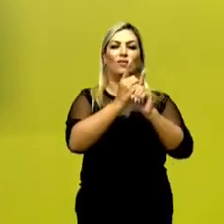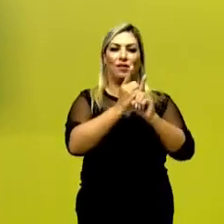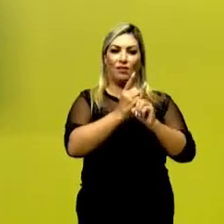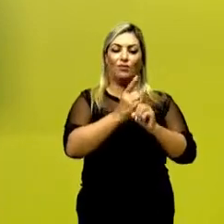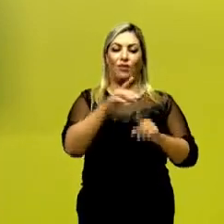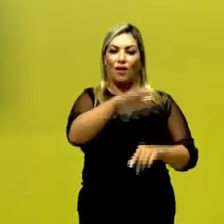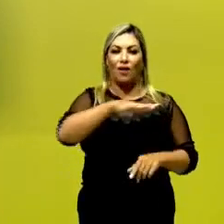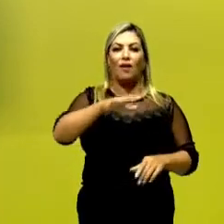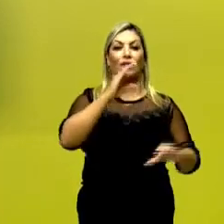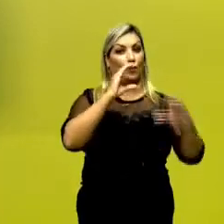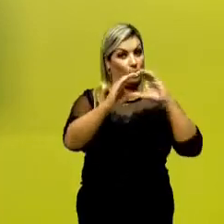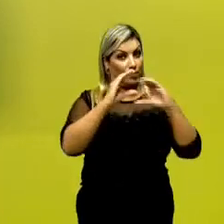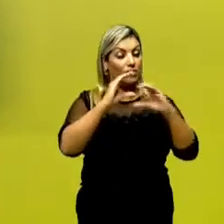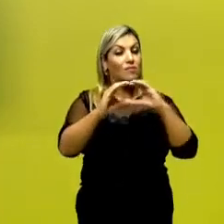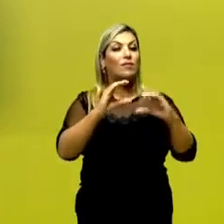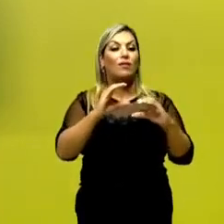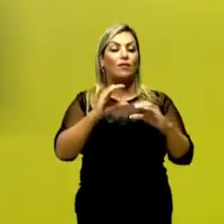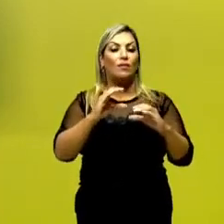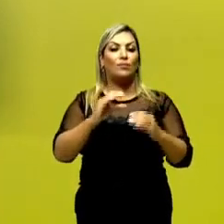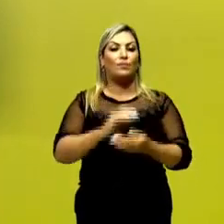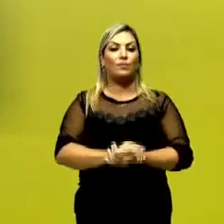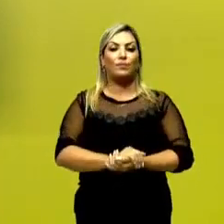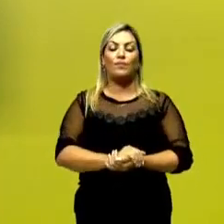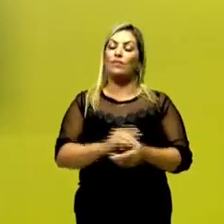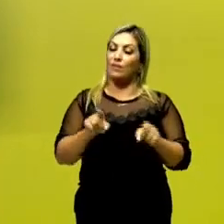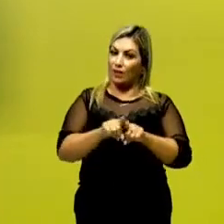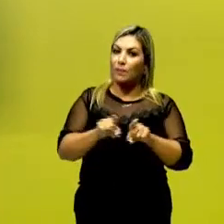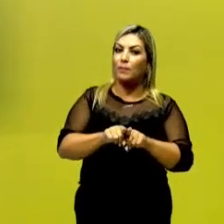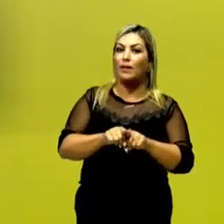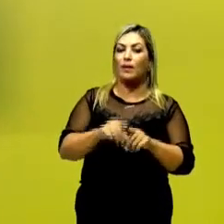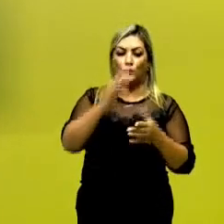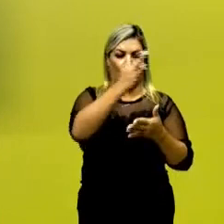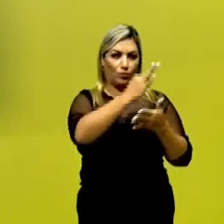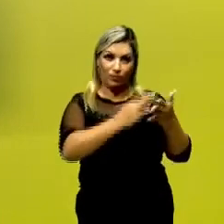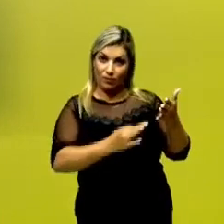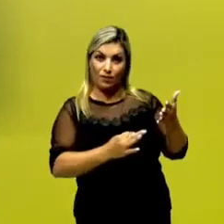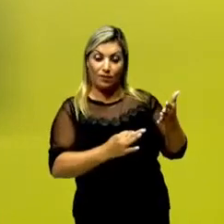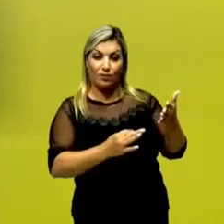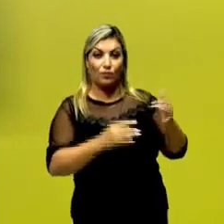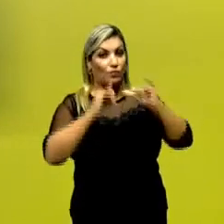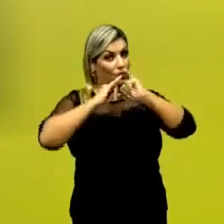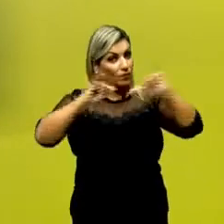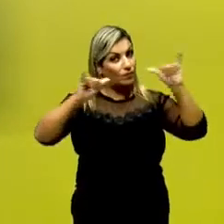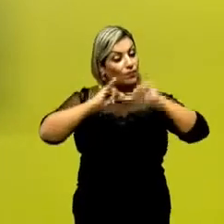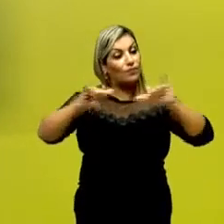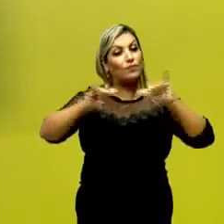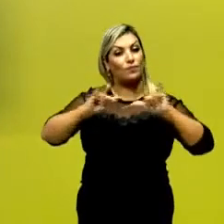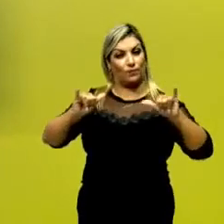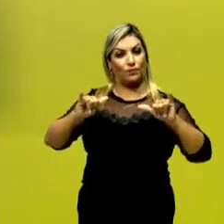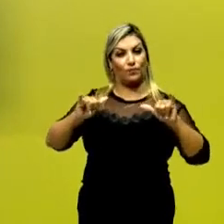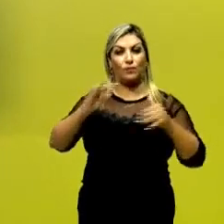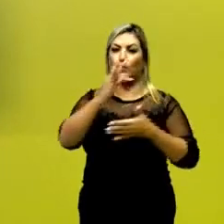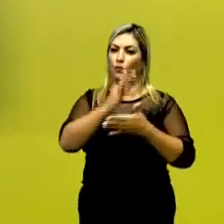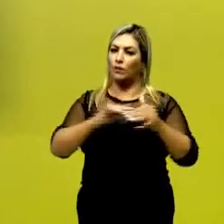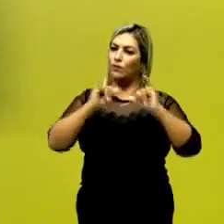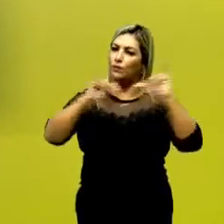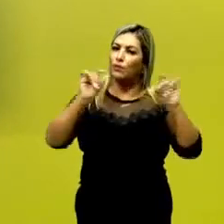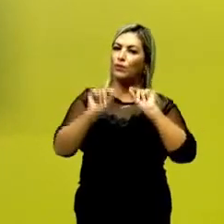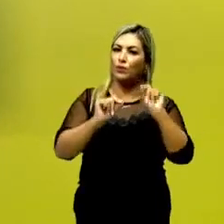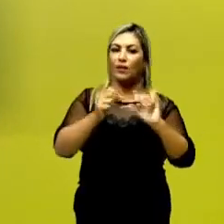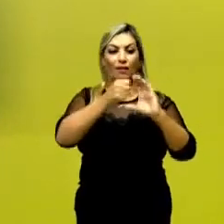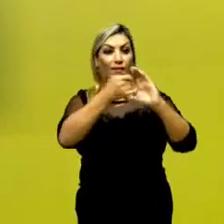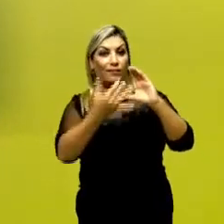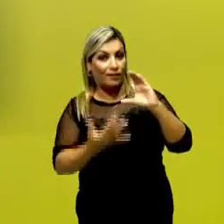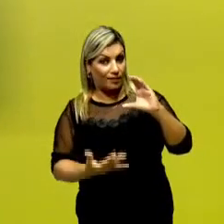nos meios de comunicação. Trata-se, portanto, de um texto informativo. O texto informativo,